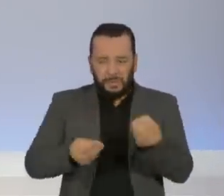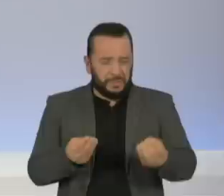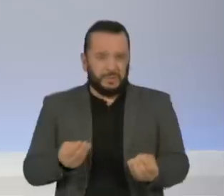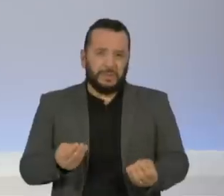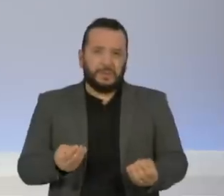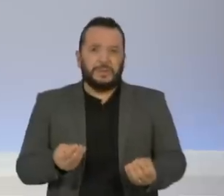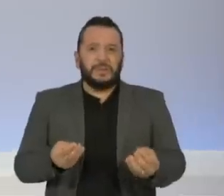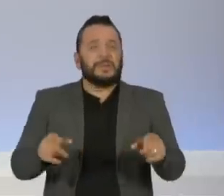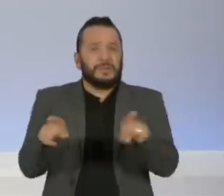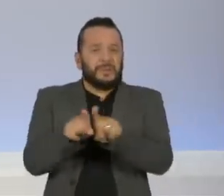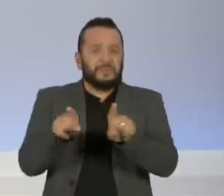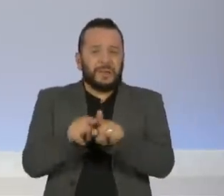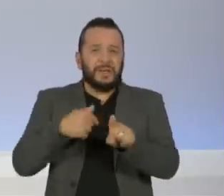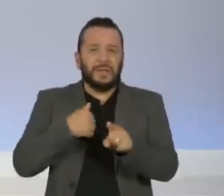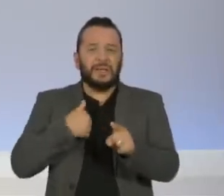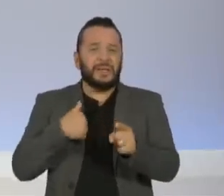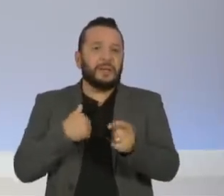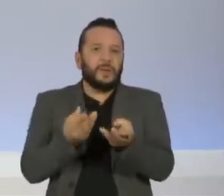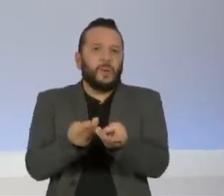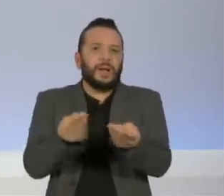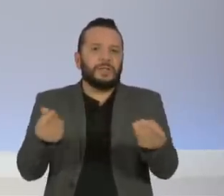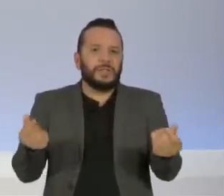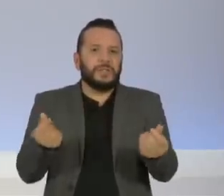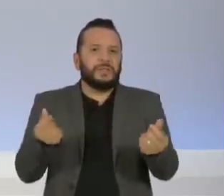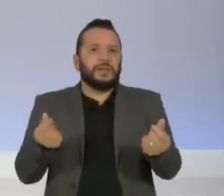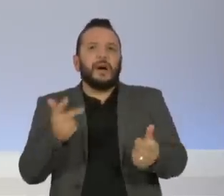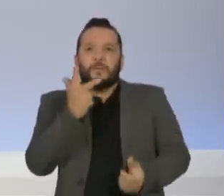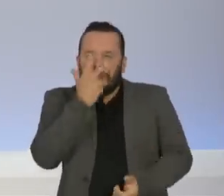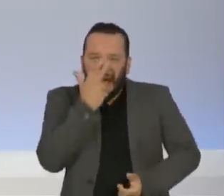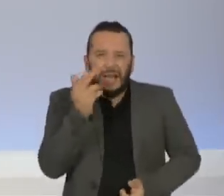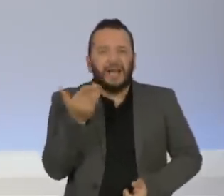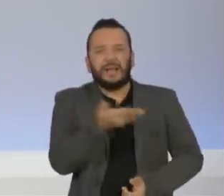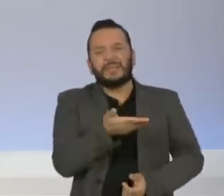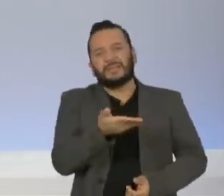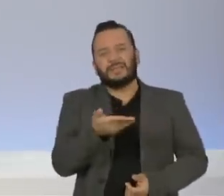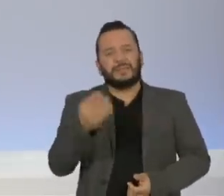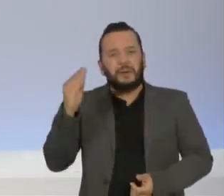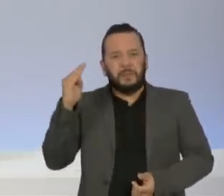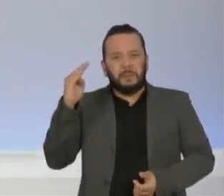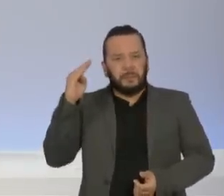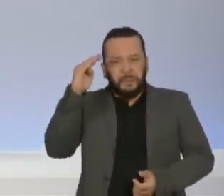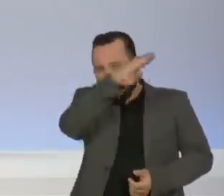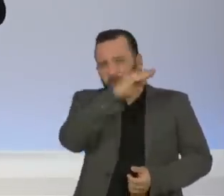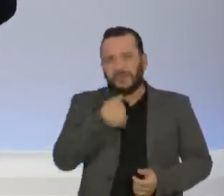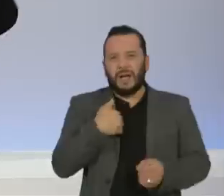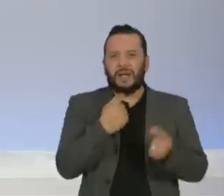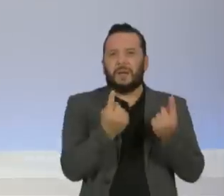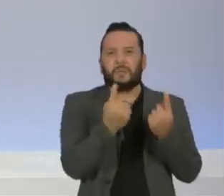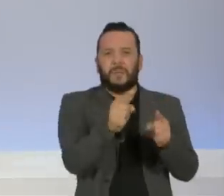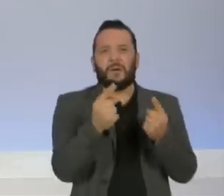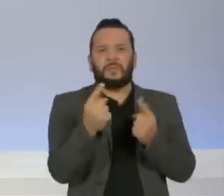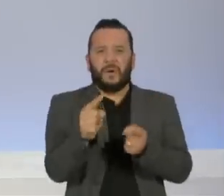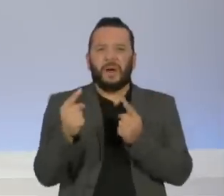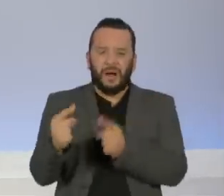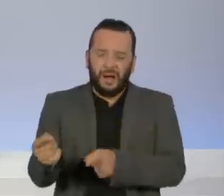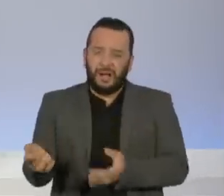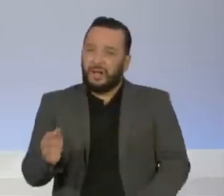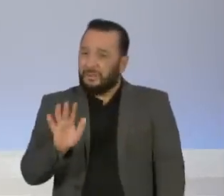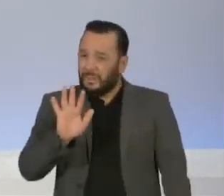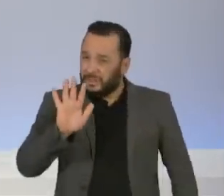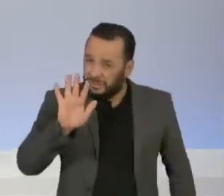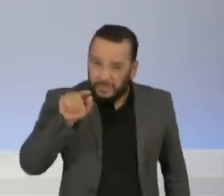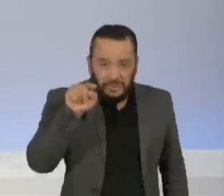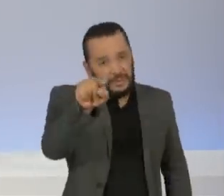qualificativos parecem, descrevem uma pessoa que tem essa coisa de provocar, só que você, num plano mais